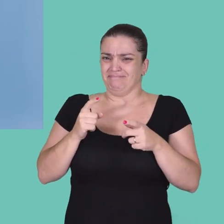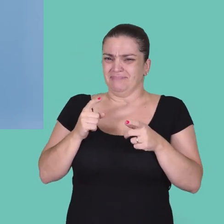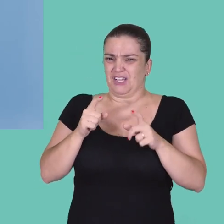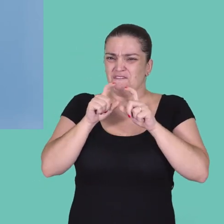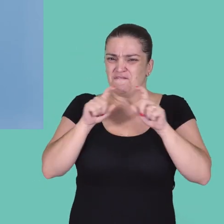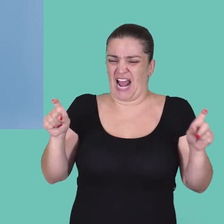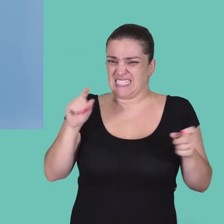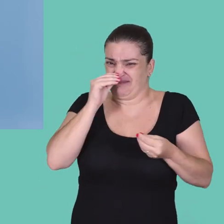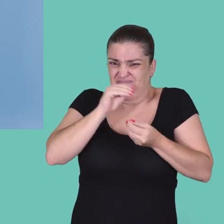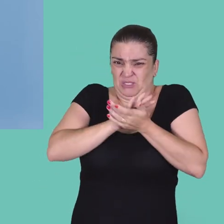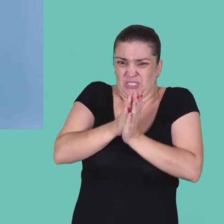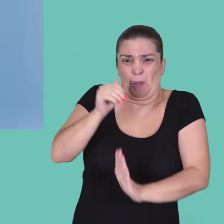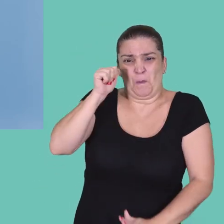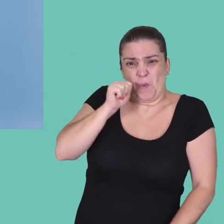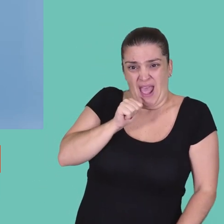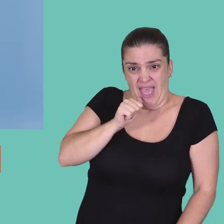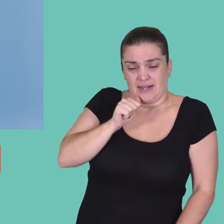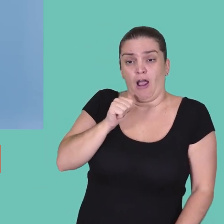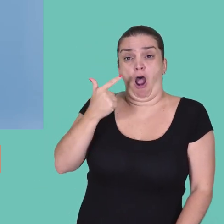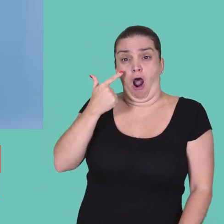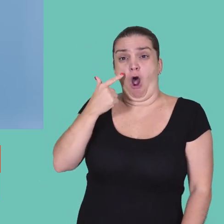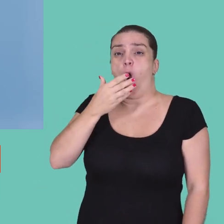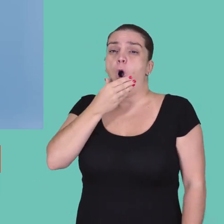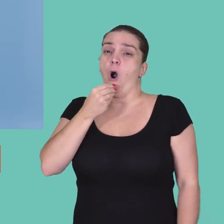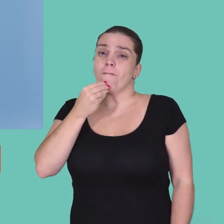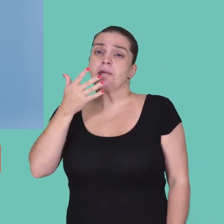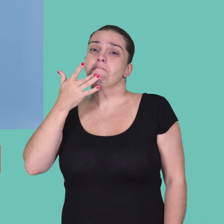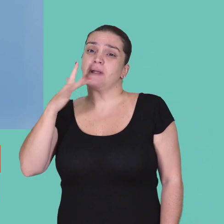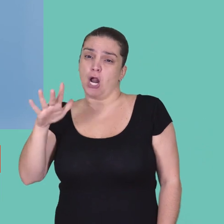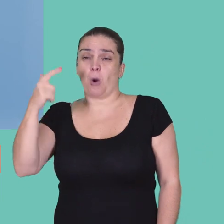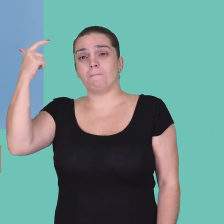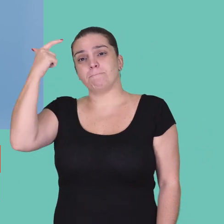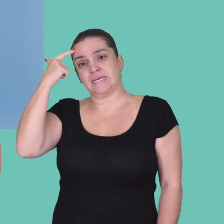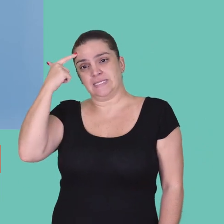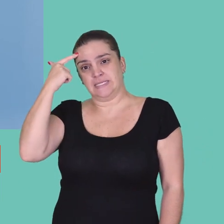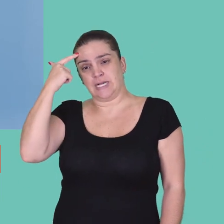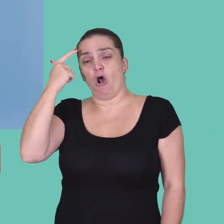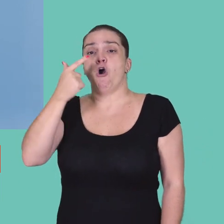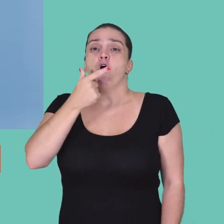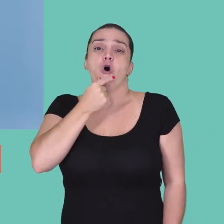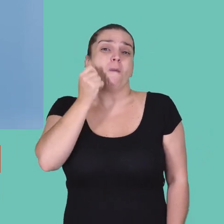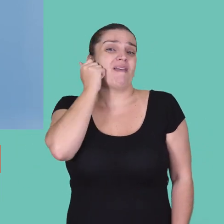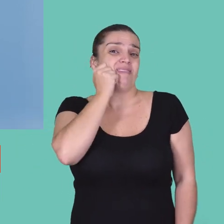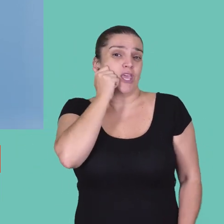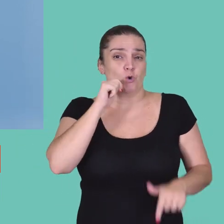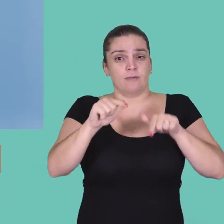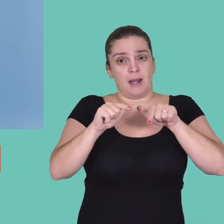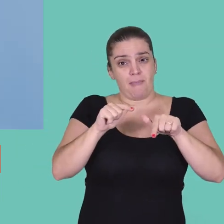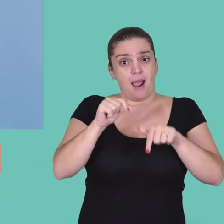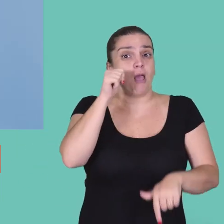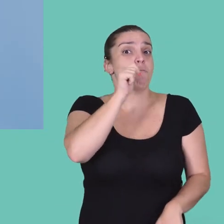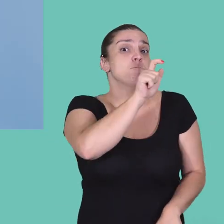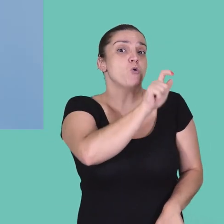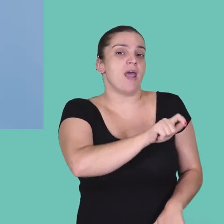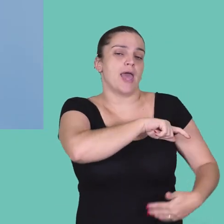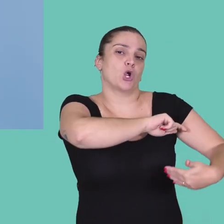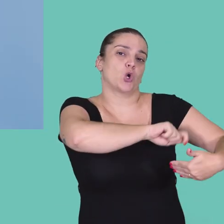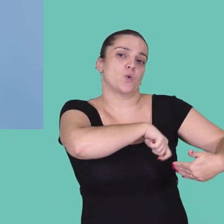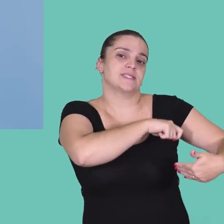misógina, ela também é racista. Homem branco pensa, o homem negro trabalha, e a mulher cozinha para os dois.